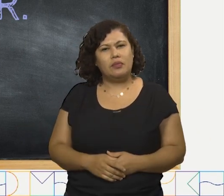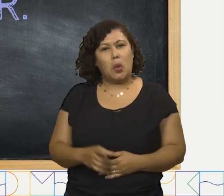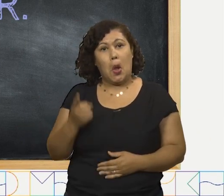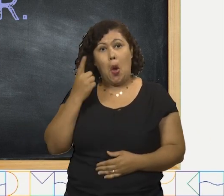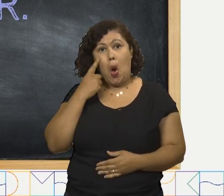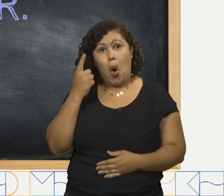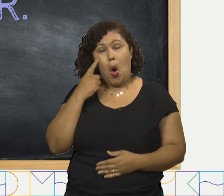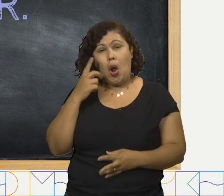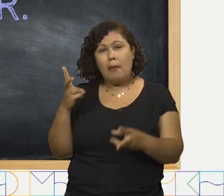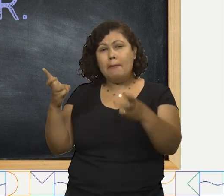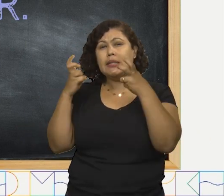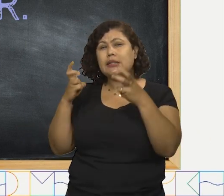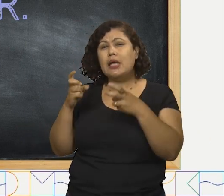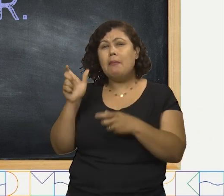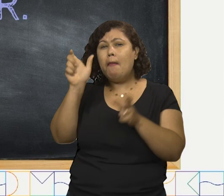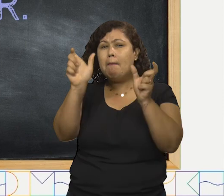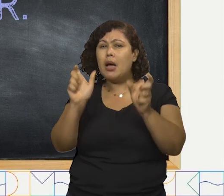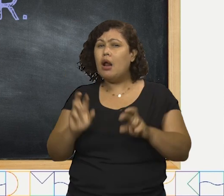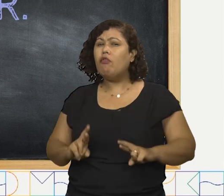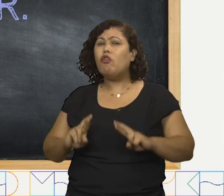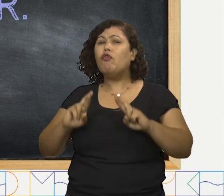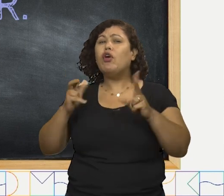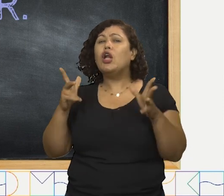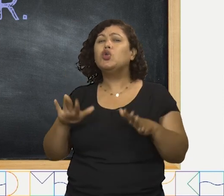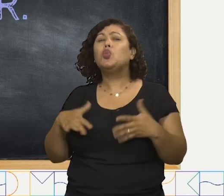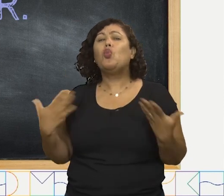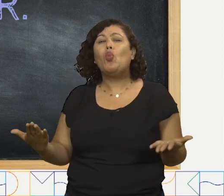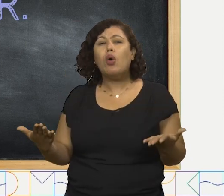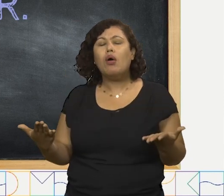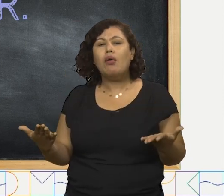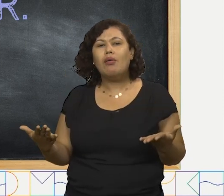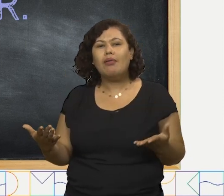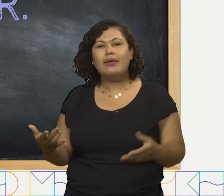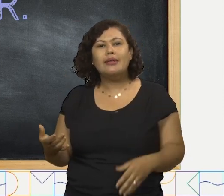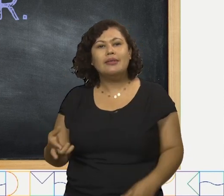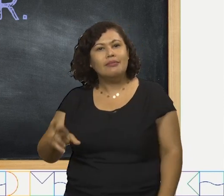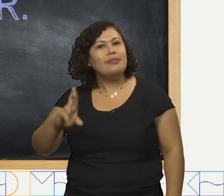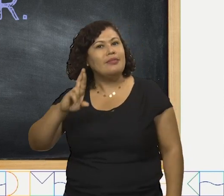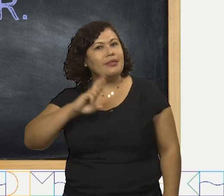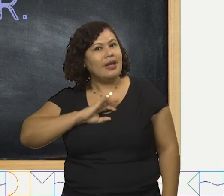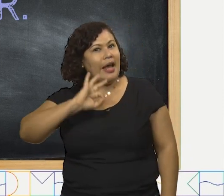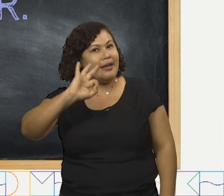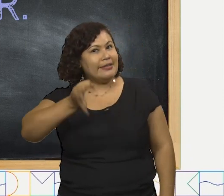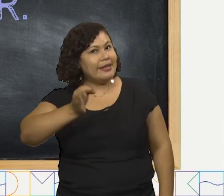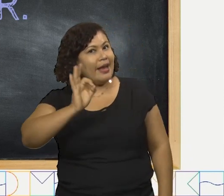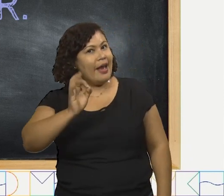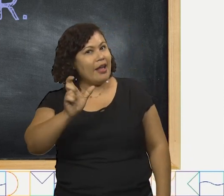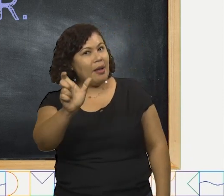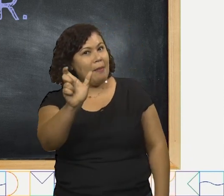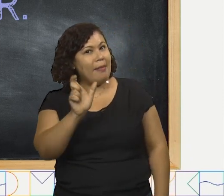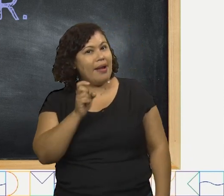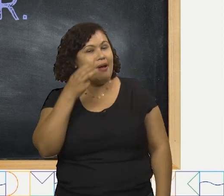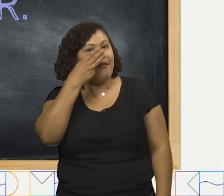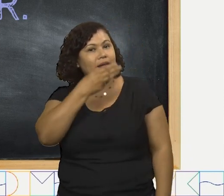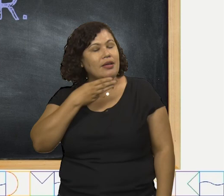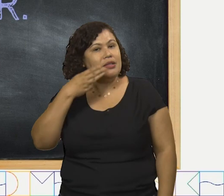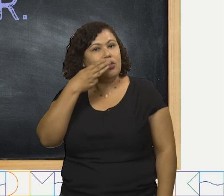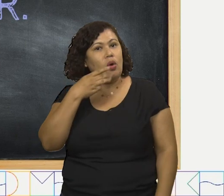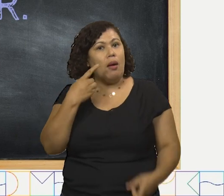pensar. Anote aí. Açúcar é a palavra intrusa, pois ela é a única